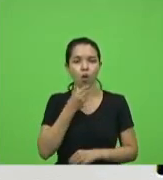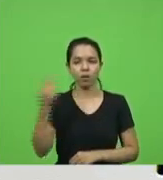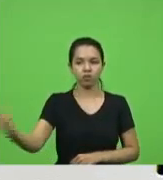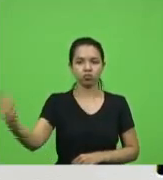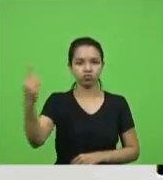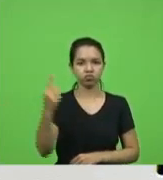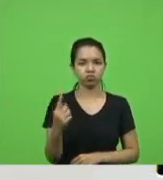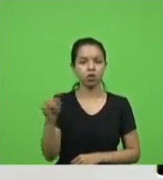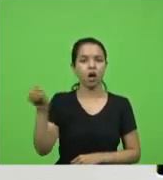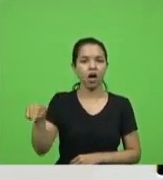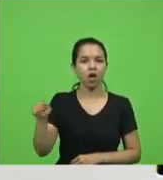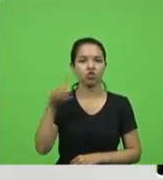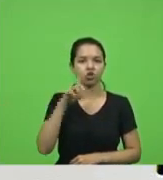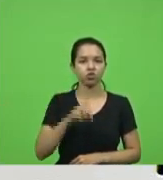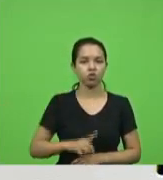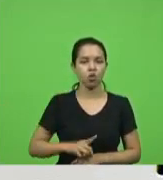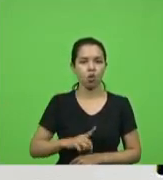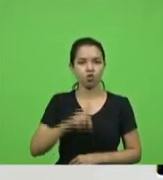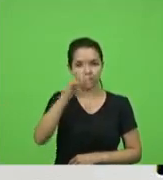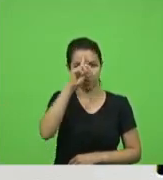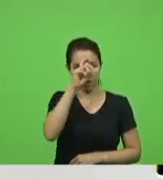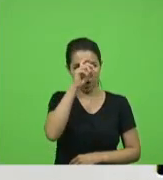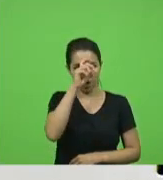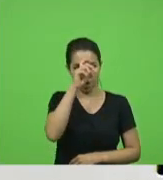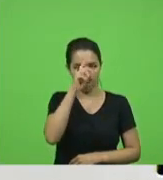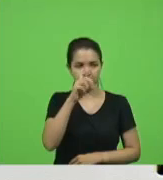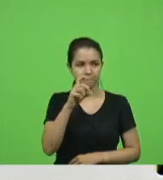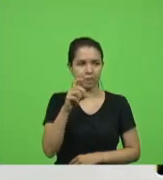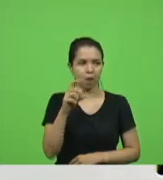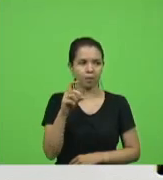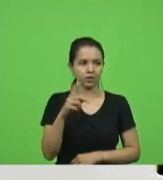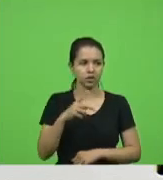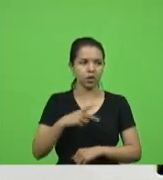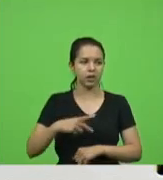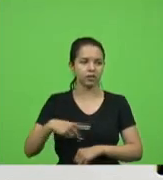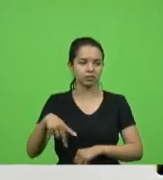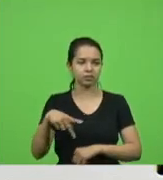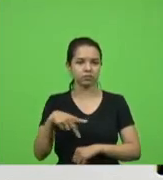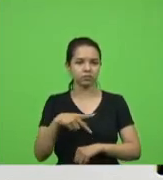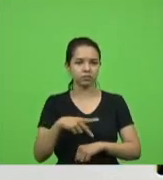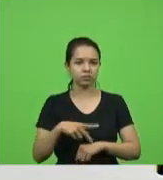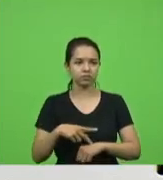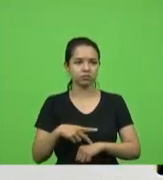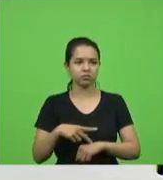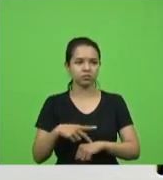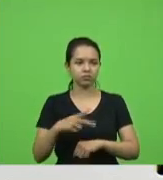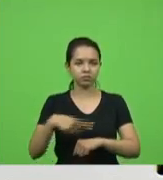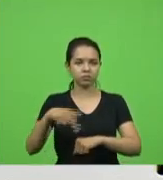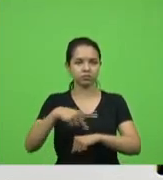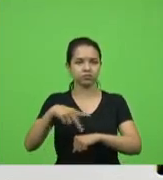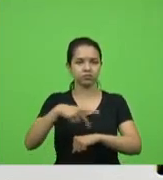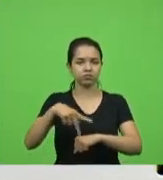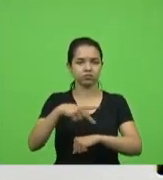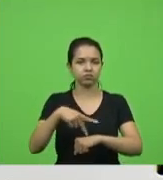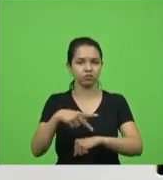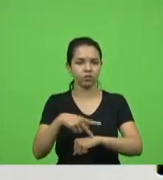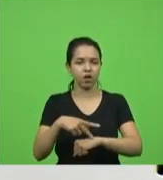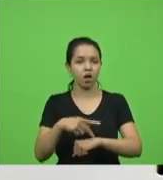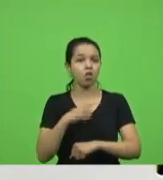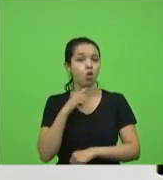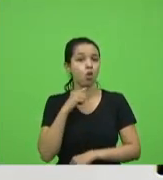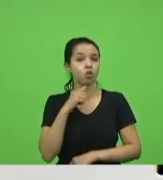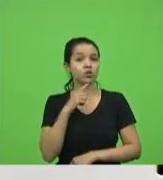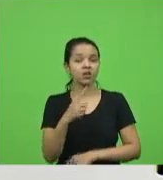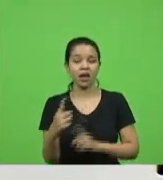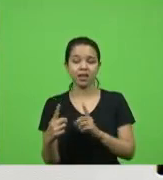Palma Sola e tantos outros hospitais que nós temos em Santa Catarina que não conseguem atender o covid